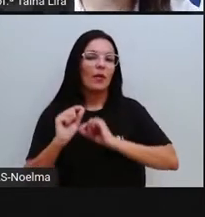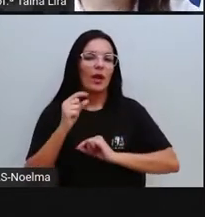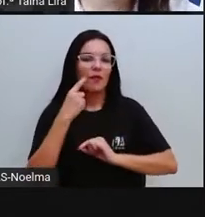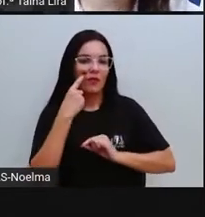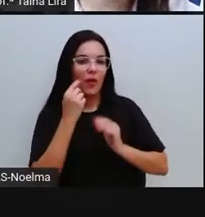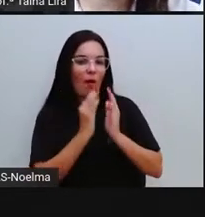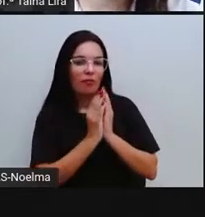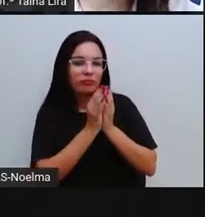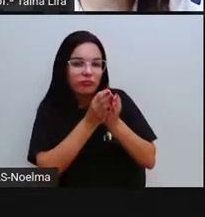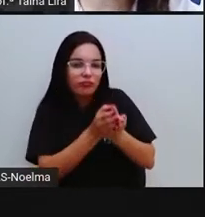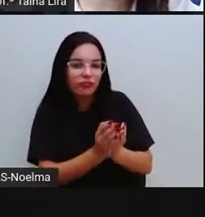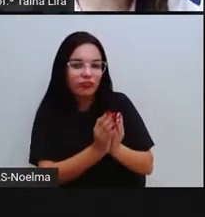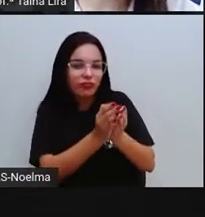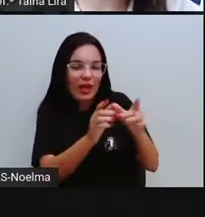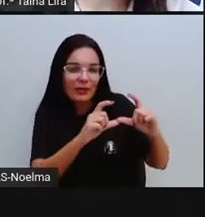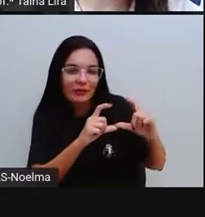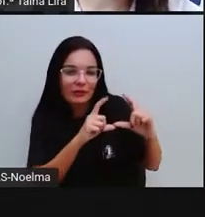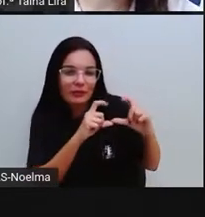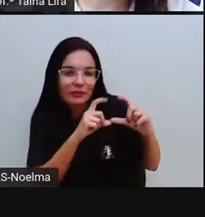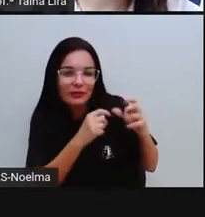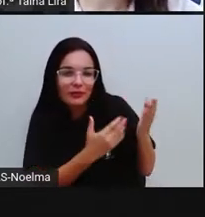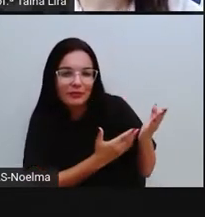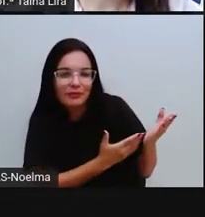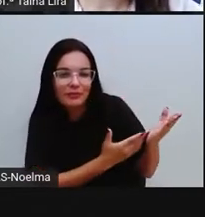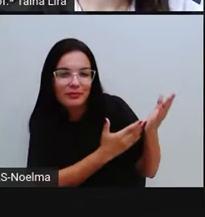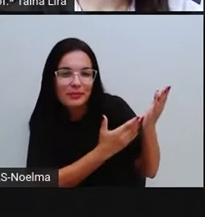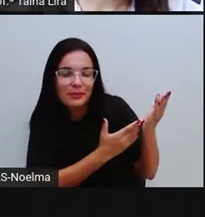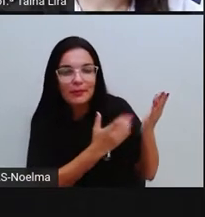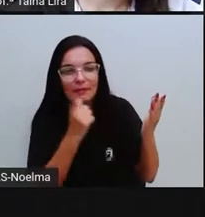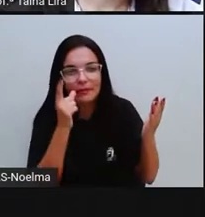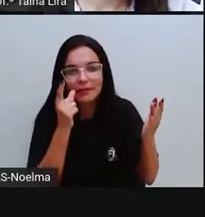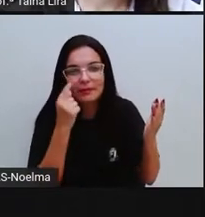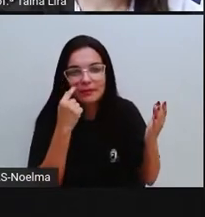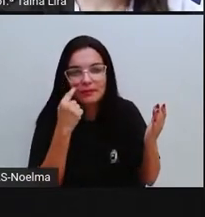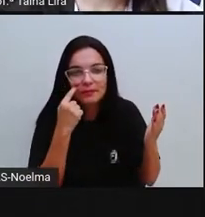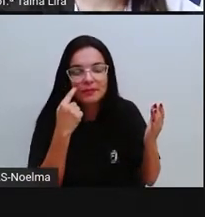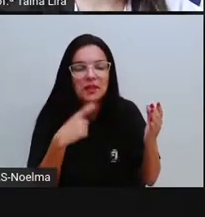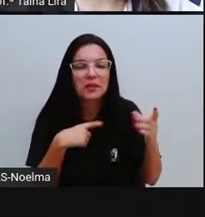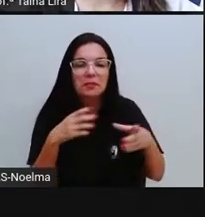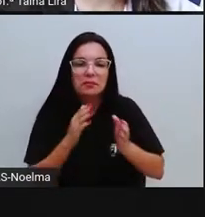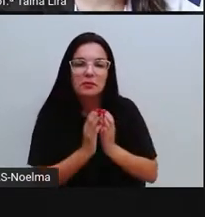aqui a imagem, olha, retratando as caravelas portuguesas,